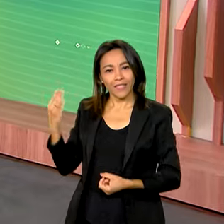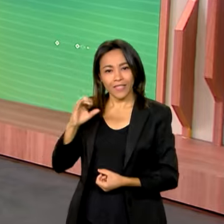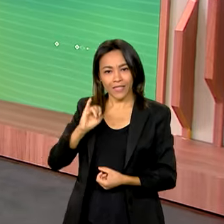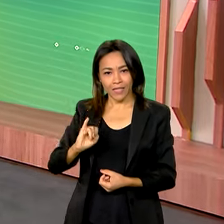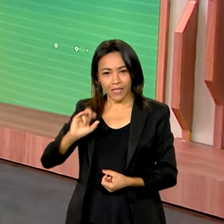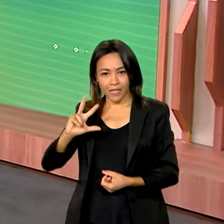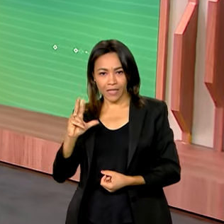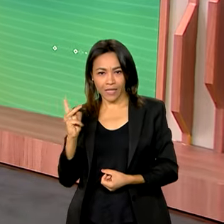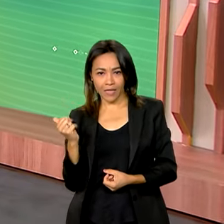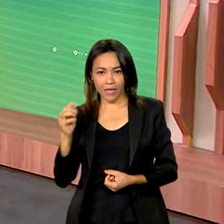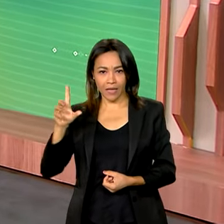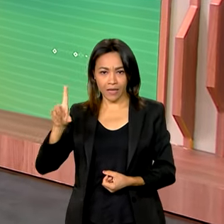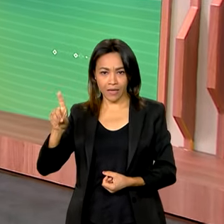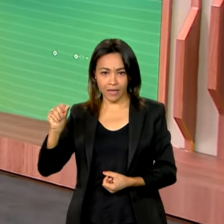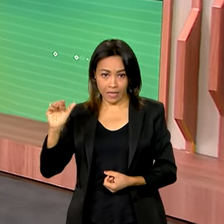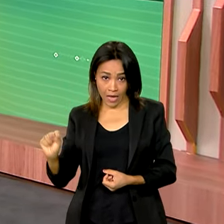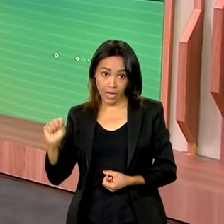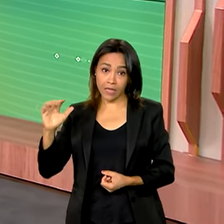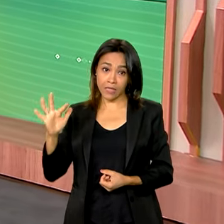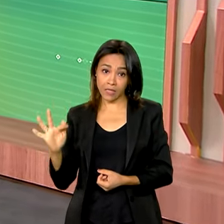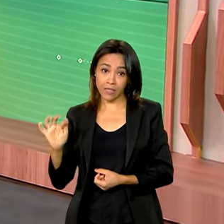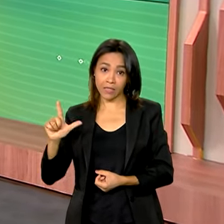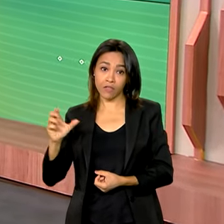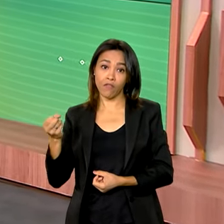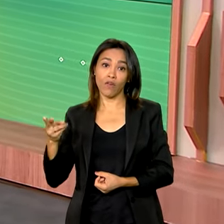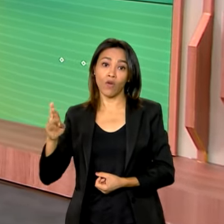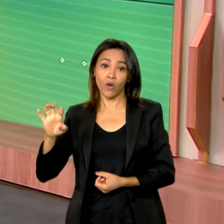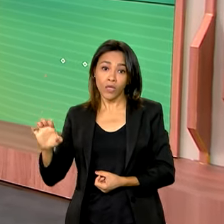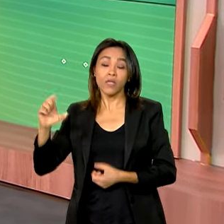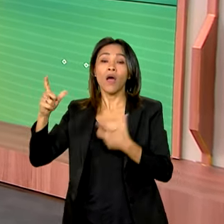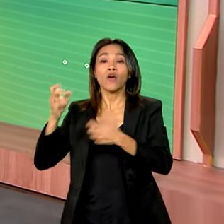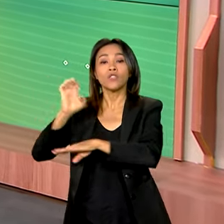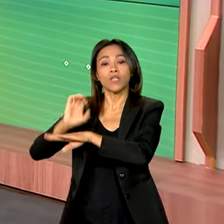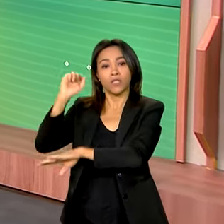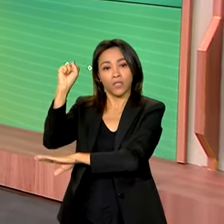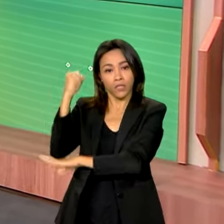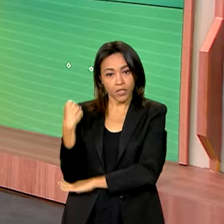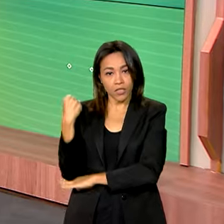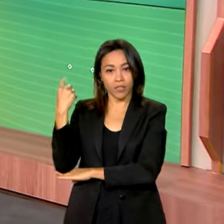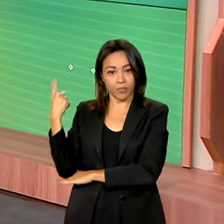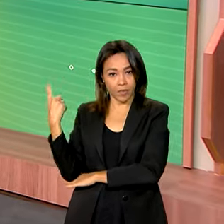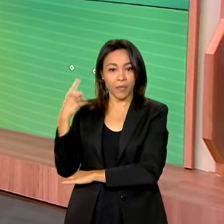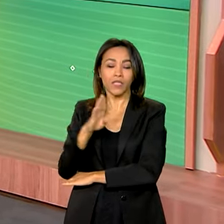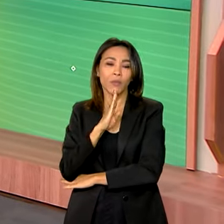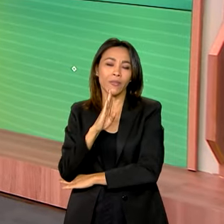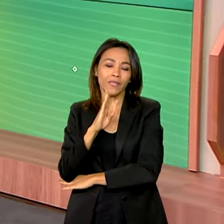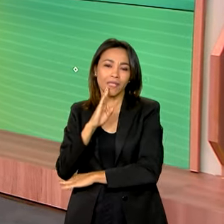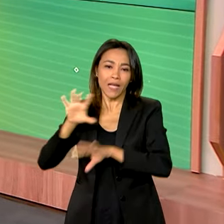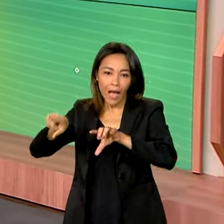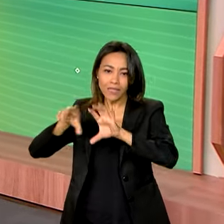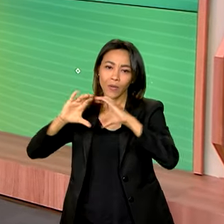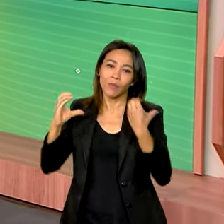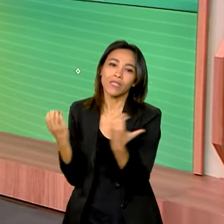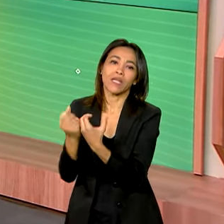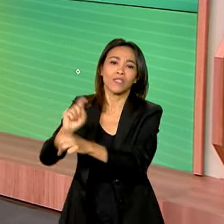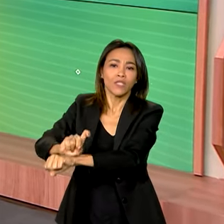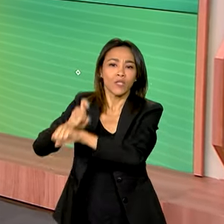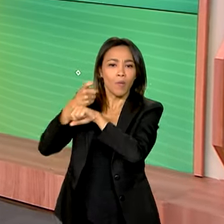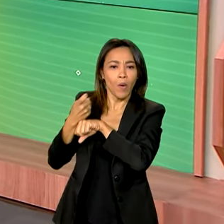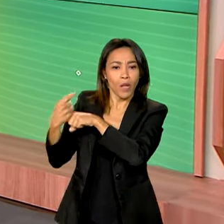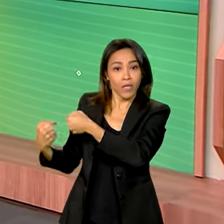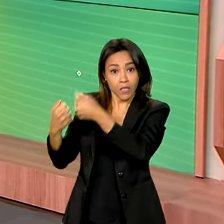Sergipe, onde fica aí o quilombo do Bong. Os dados são da plataforma Comunica.br, que mostra com